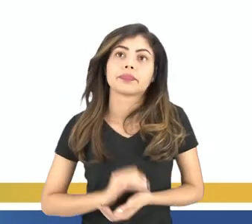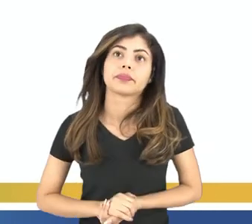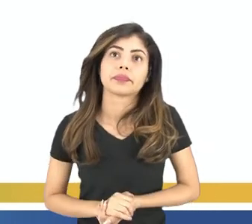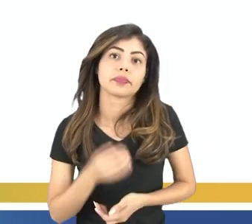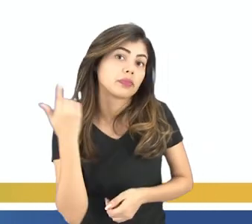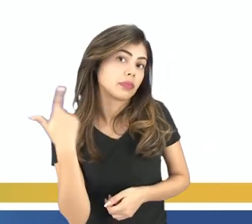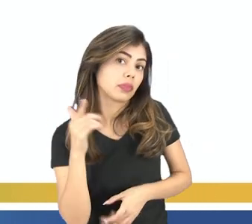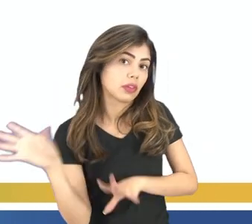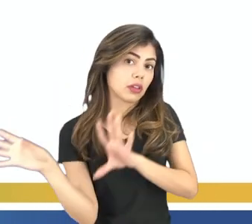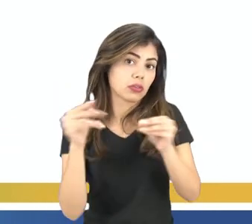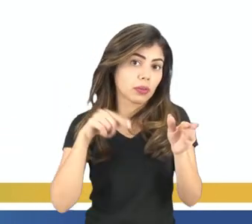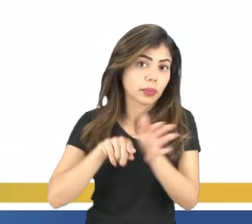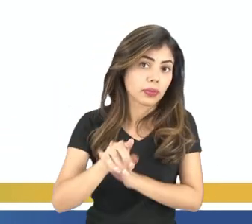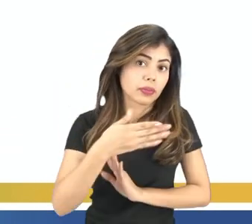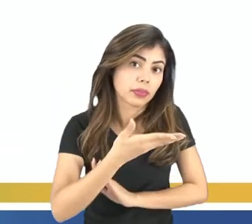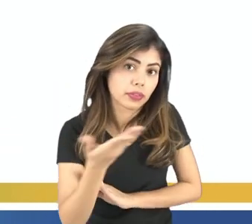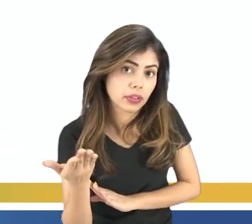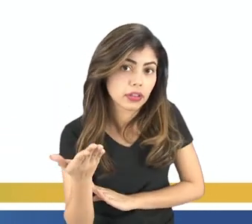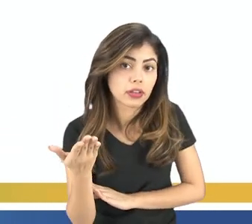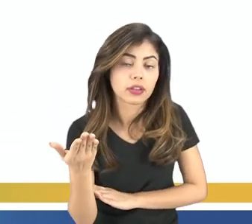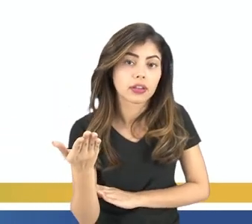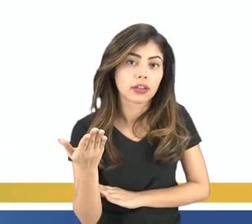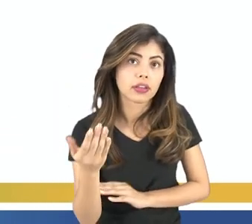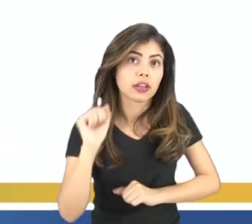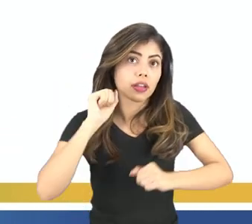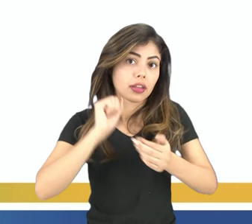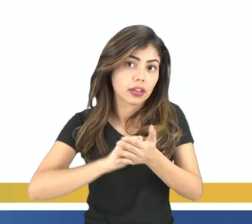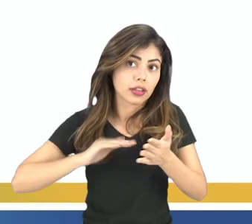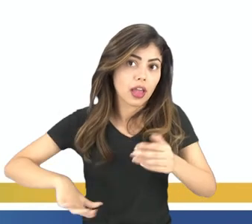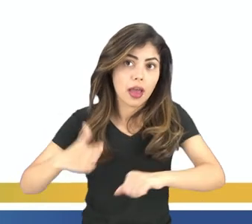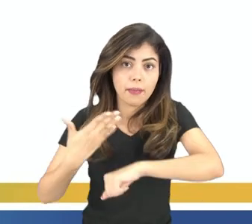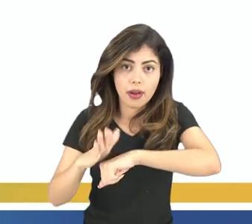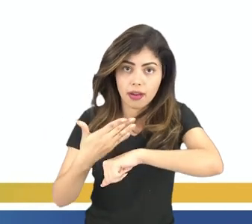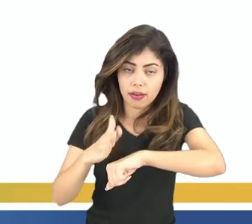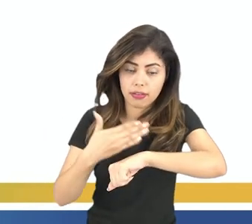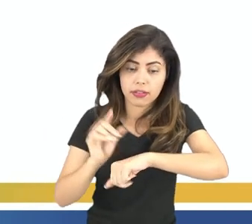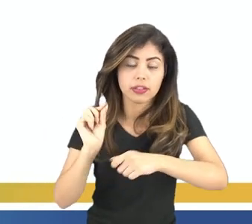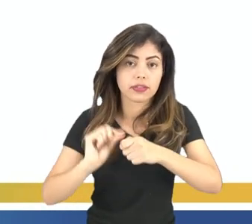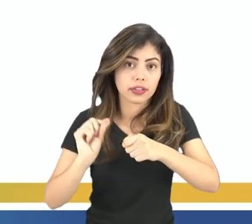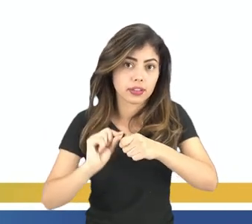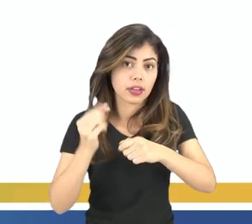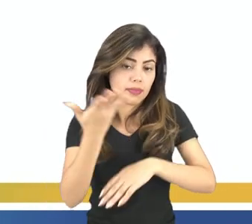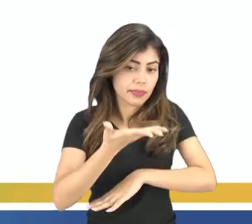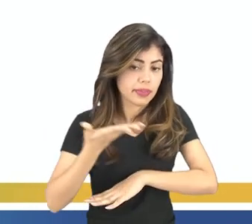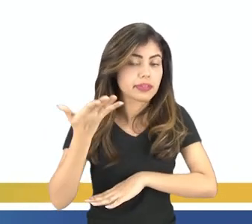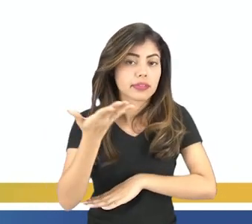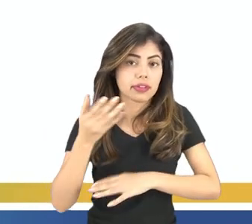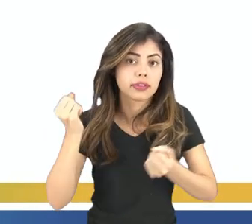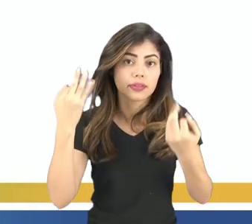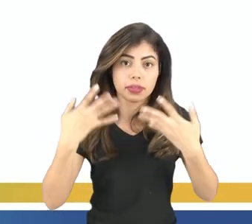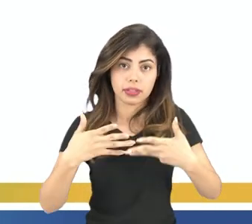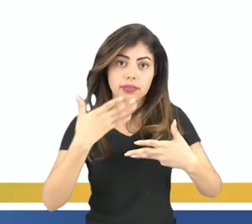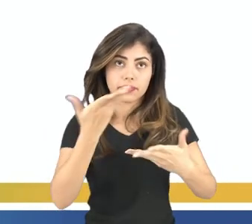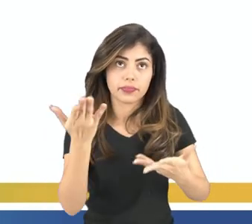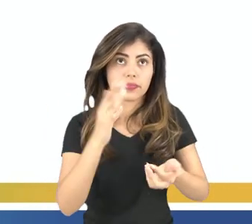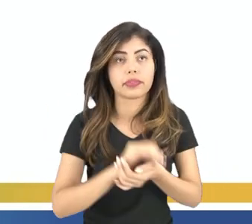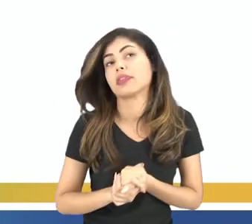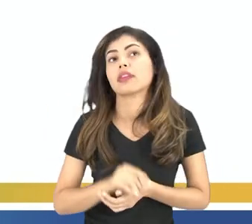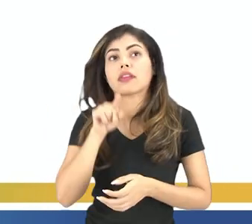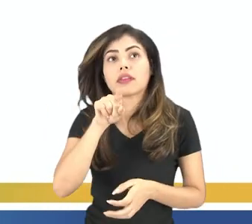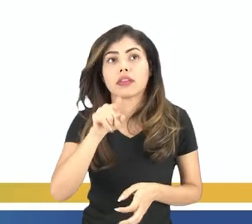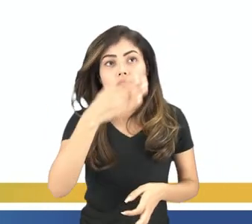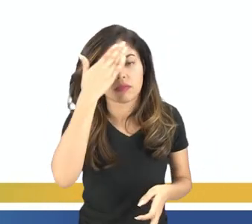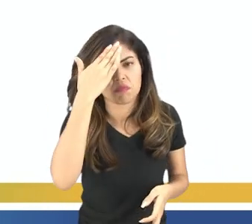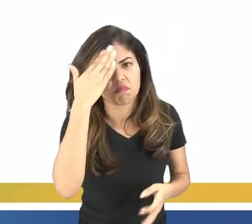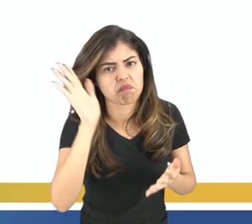eu não trouxe uma questão para vocês. Eu trouxe uma atividade prática para vocês fazerem baseado na explicação. E aí se você